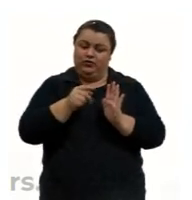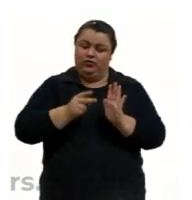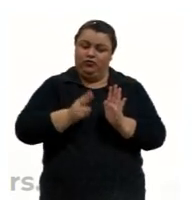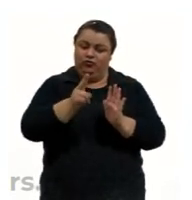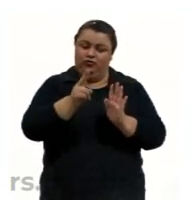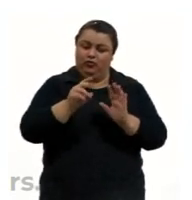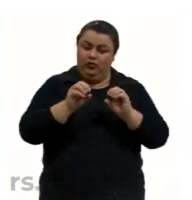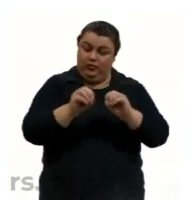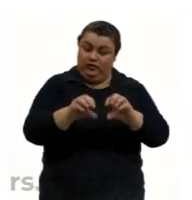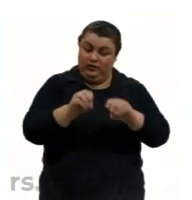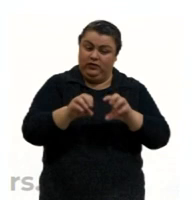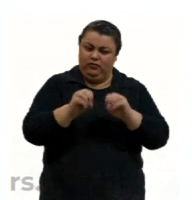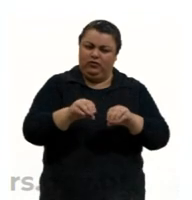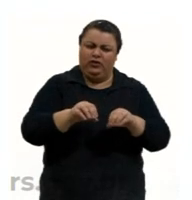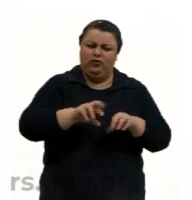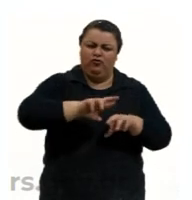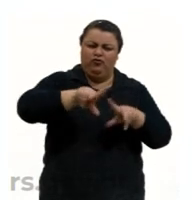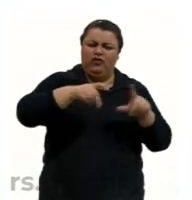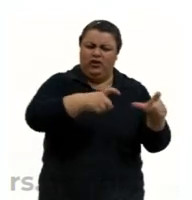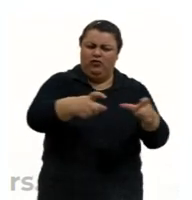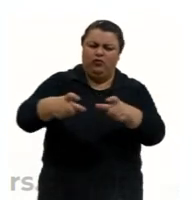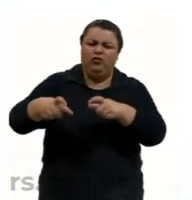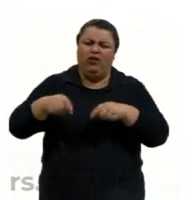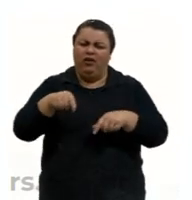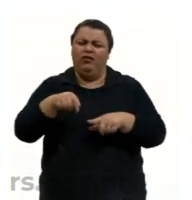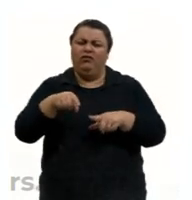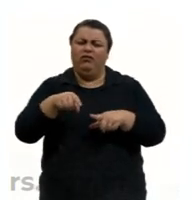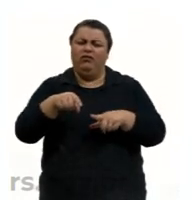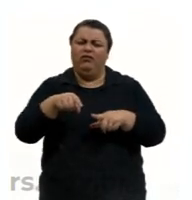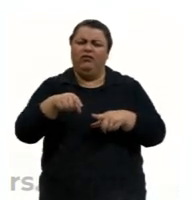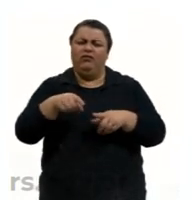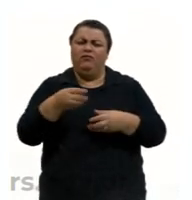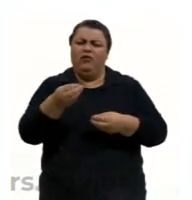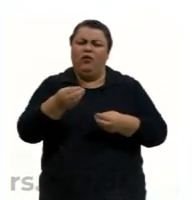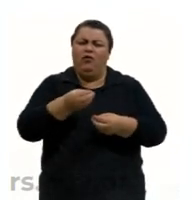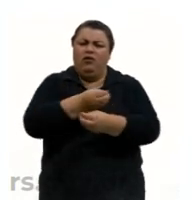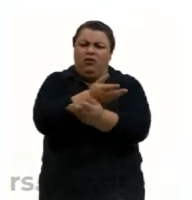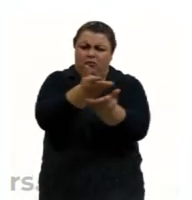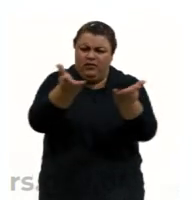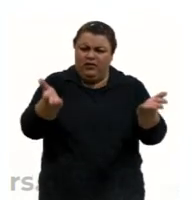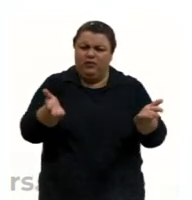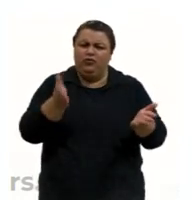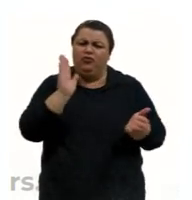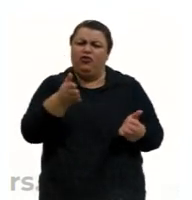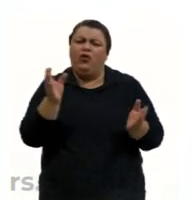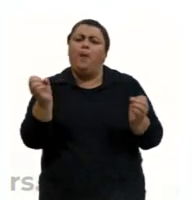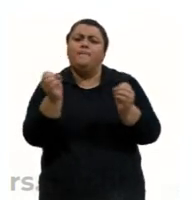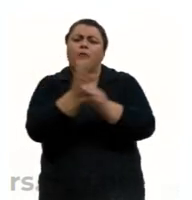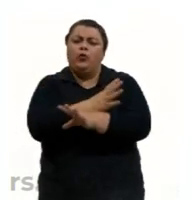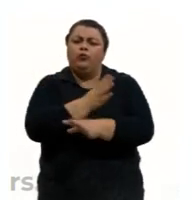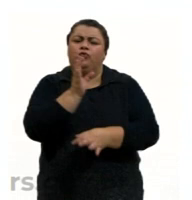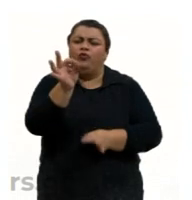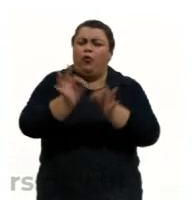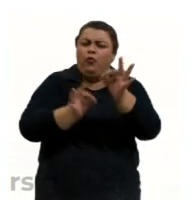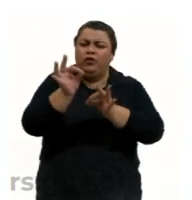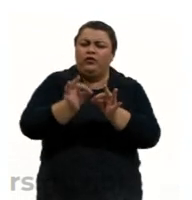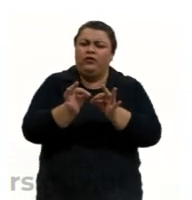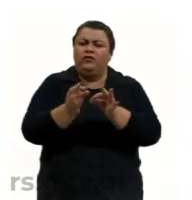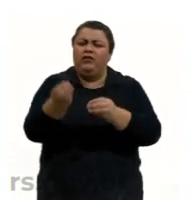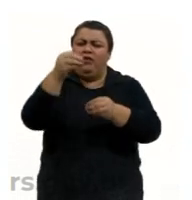instituições da sociedade vão repassando esses valores que já estão aí instituídos, que estão organizados na sociedade.